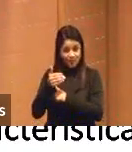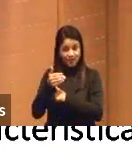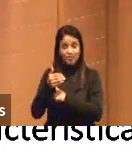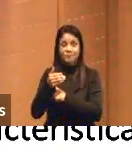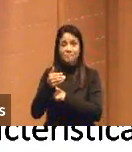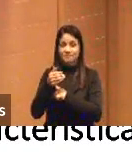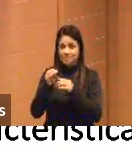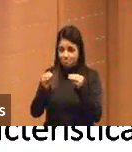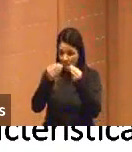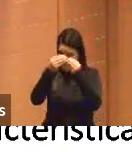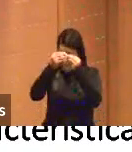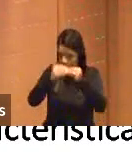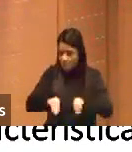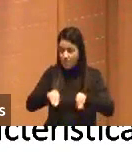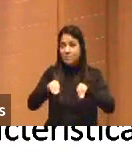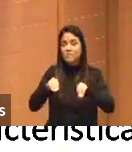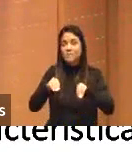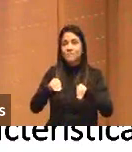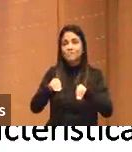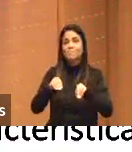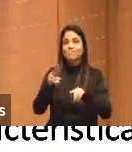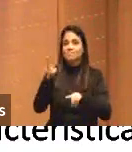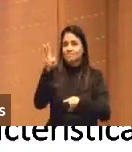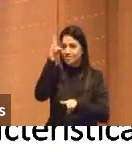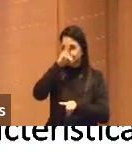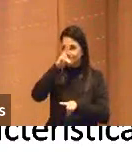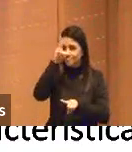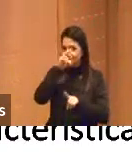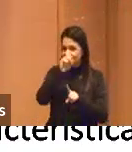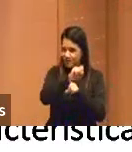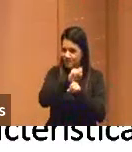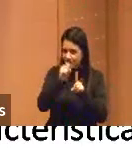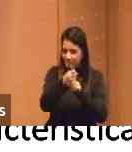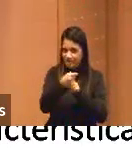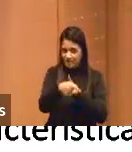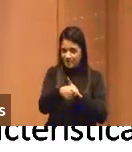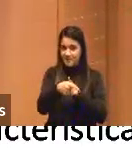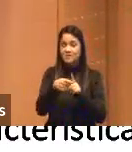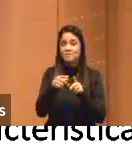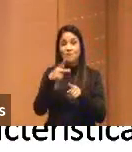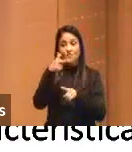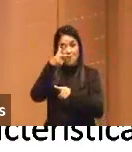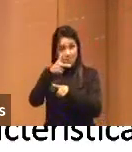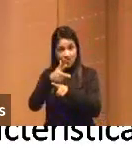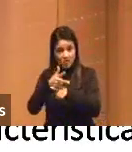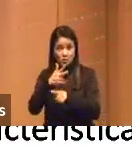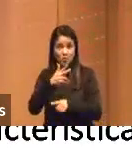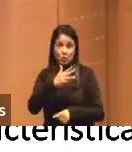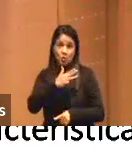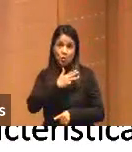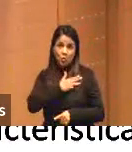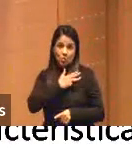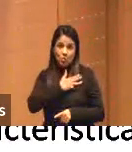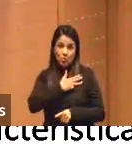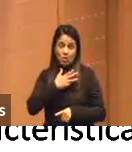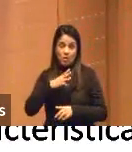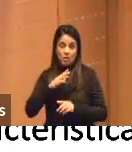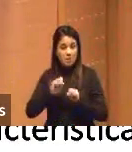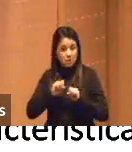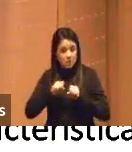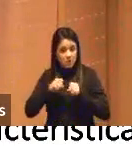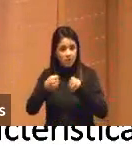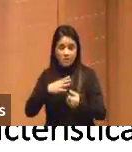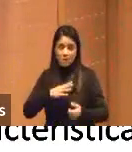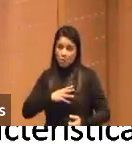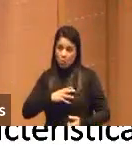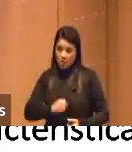estrago sem precedentes na nossa história. Muito em breve, nós veremos vídeos do Lula defendendo o aborto e qualquer outra